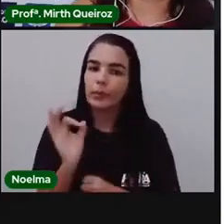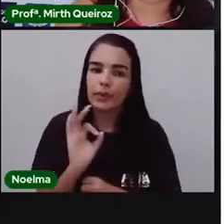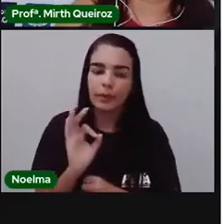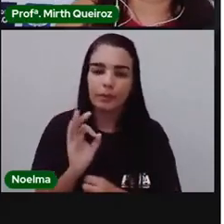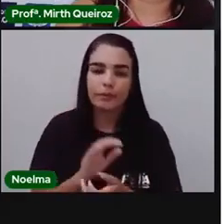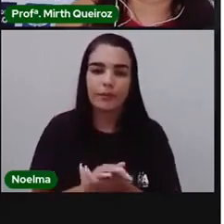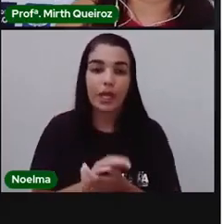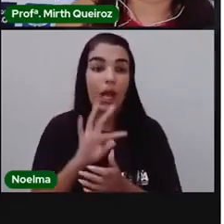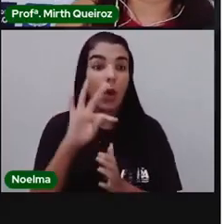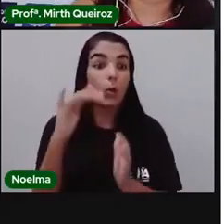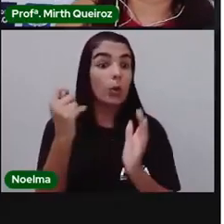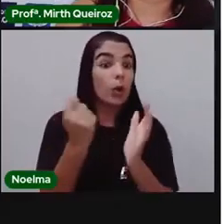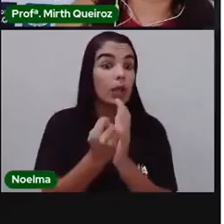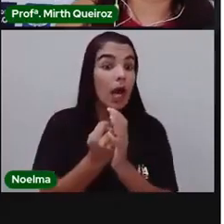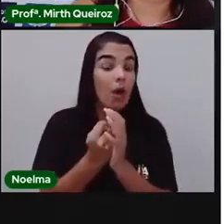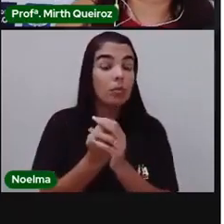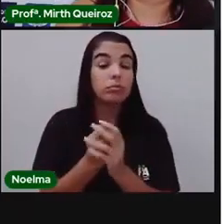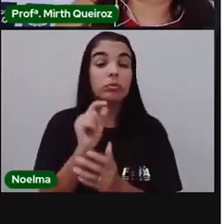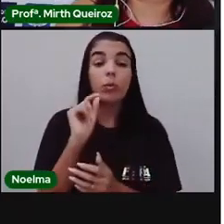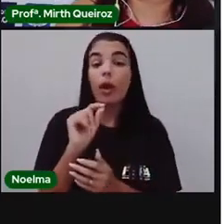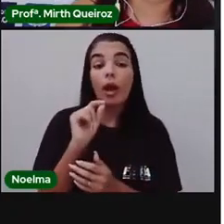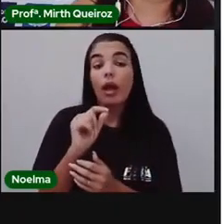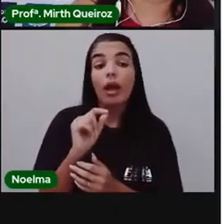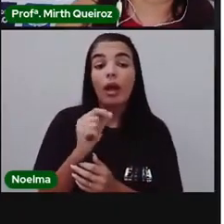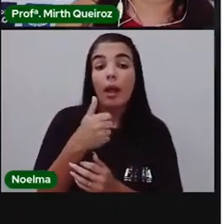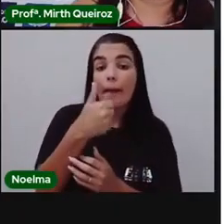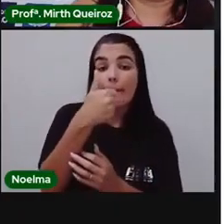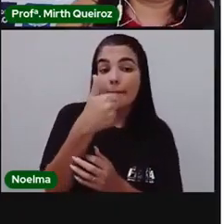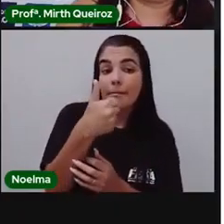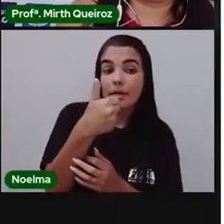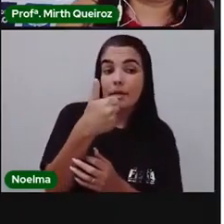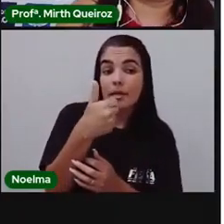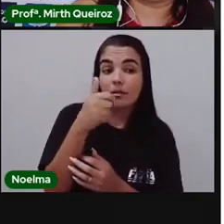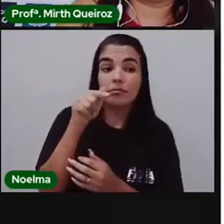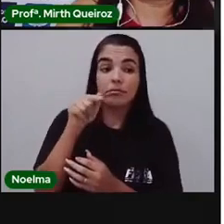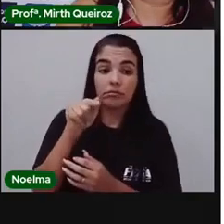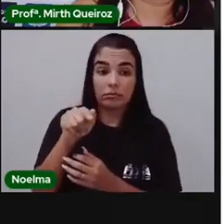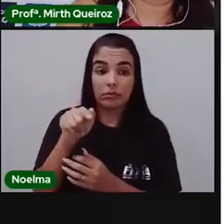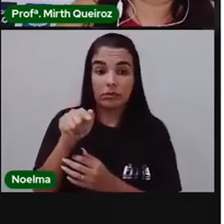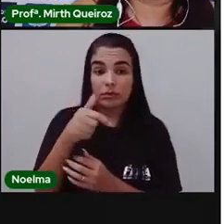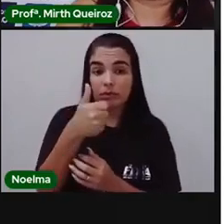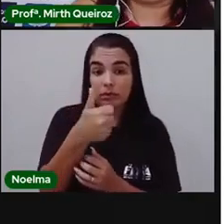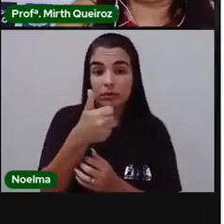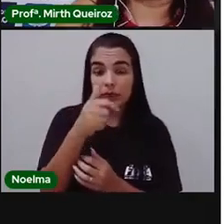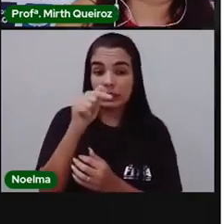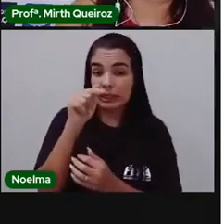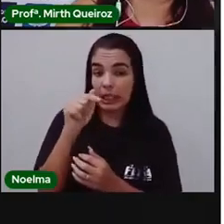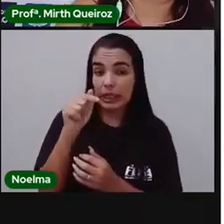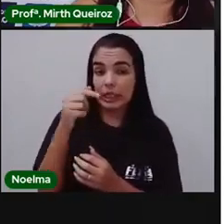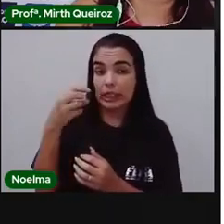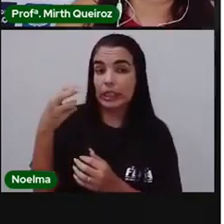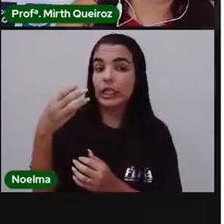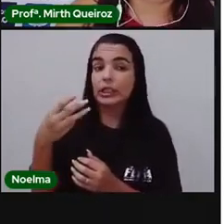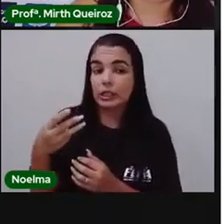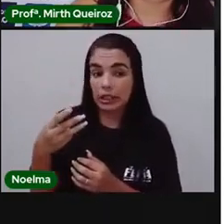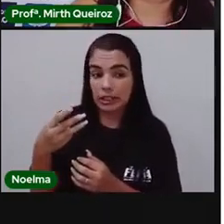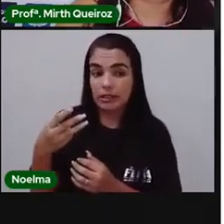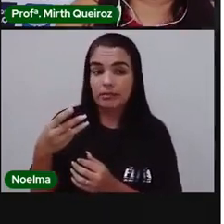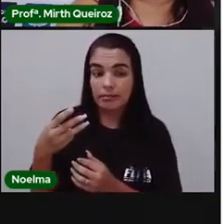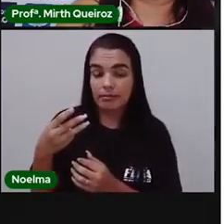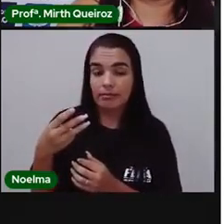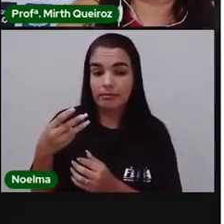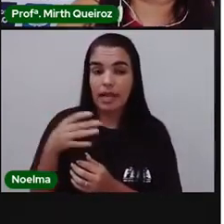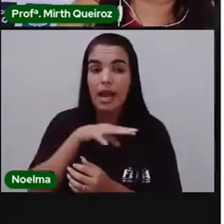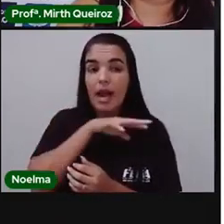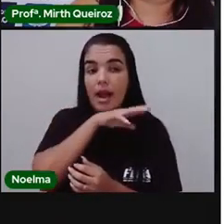E o total de espécies aí, pesquisadas, né? No caso, encontradas, que estão em